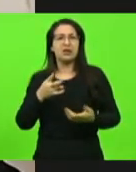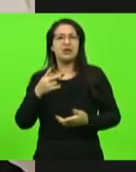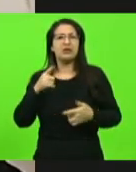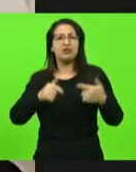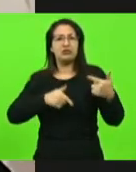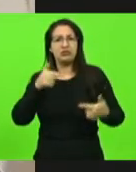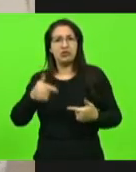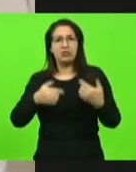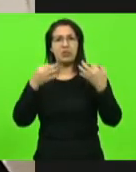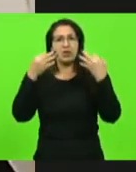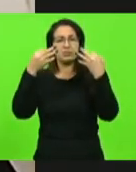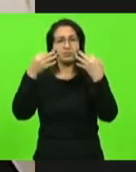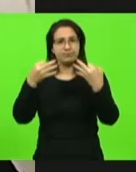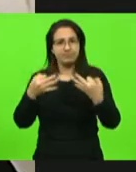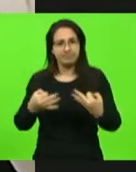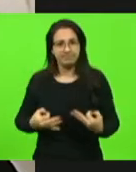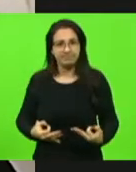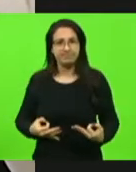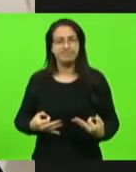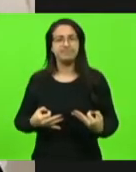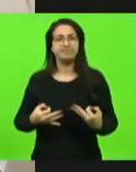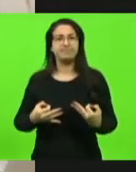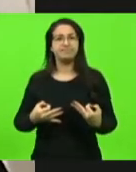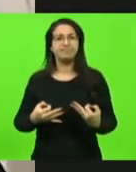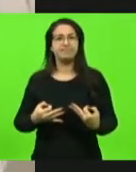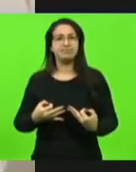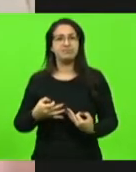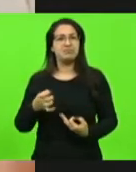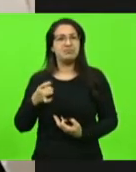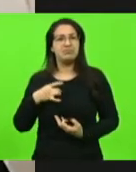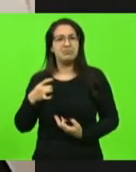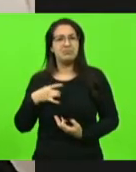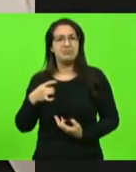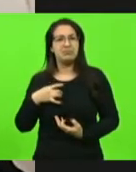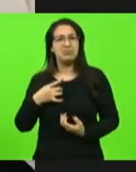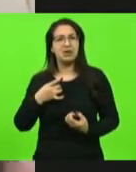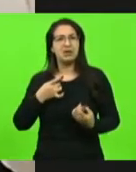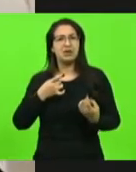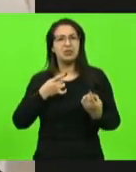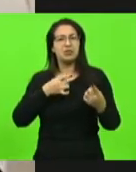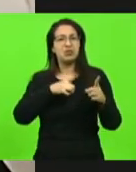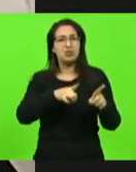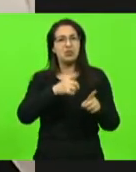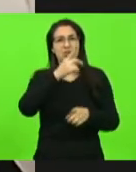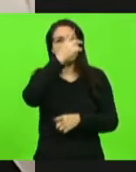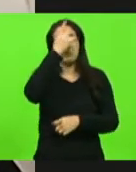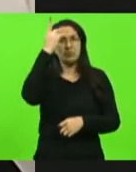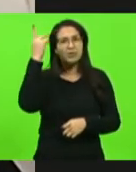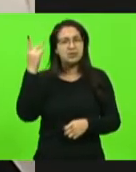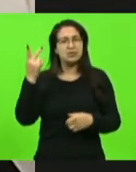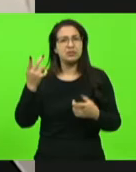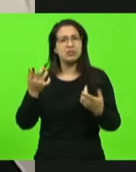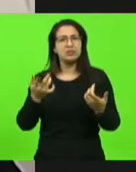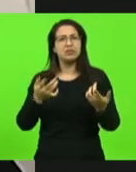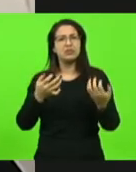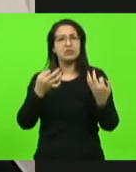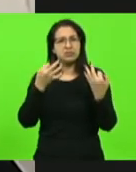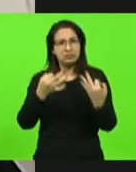conduta irrepreensível? Que medo é esse de enfrentar gente honesta na urna que vocês têm?